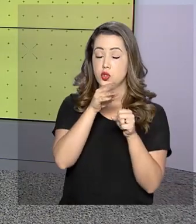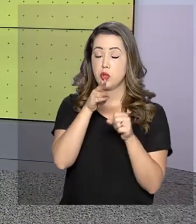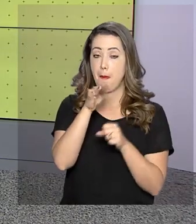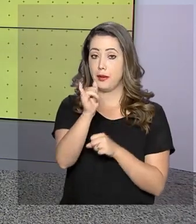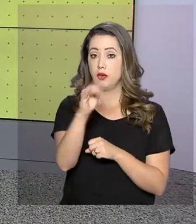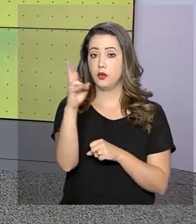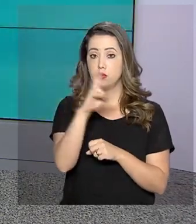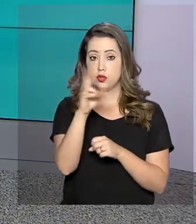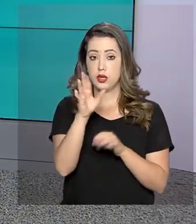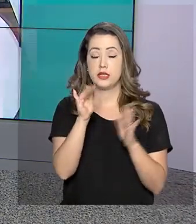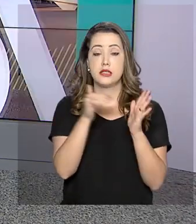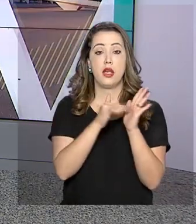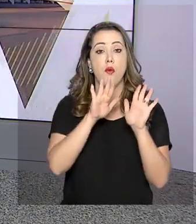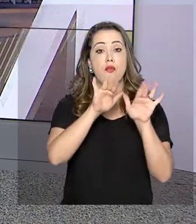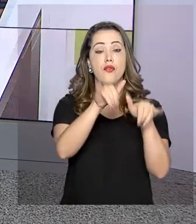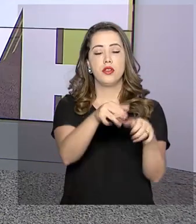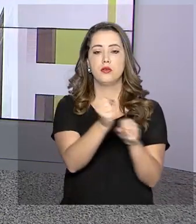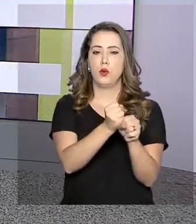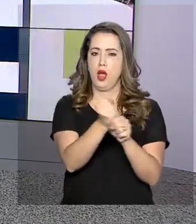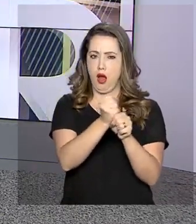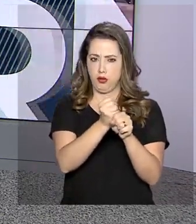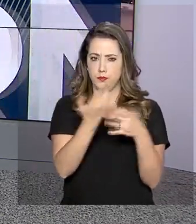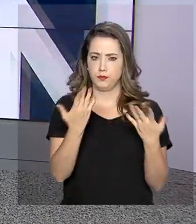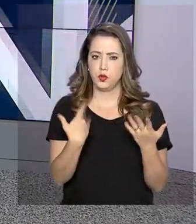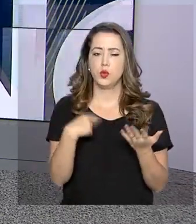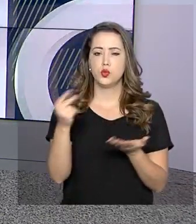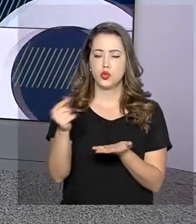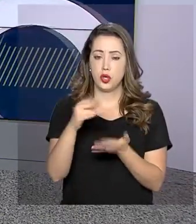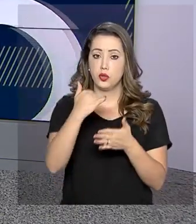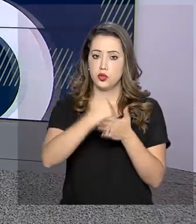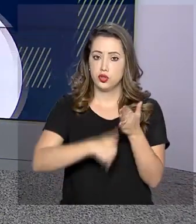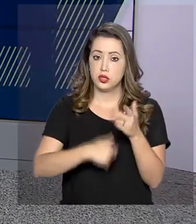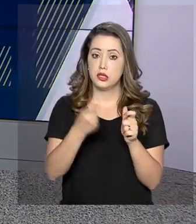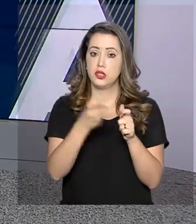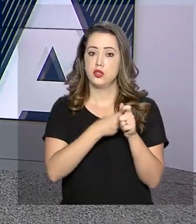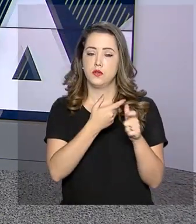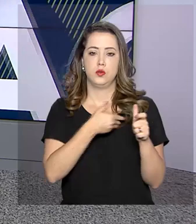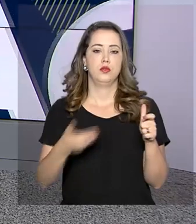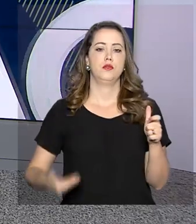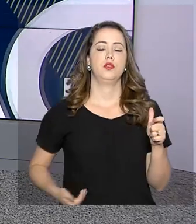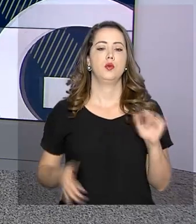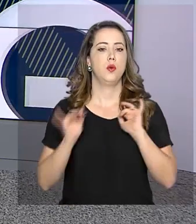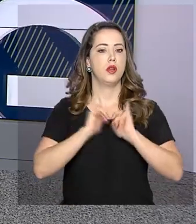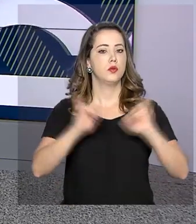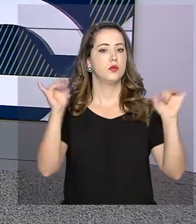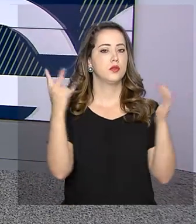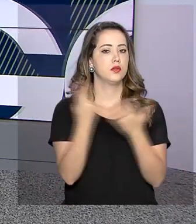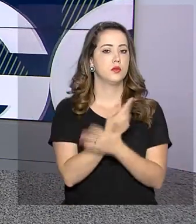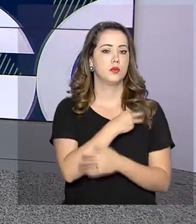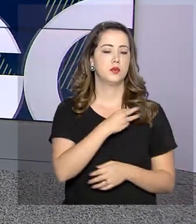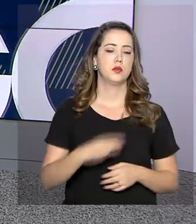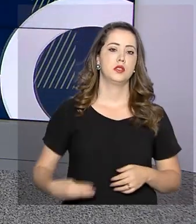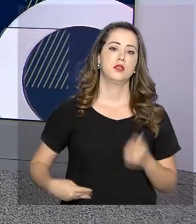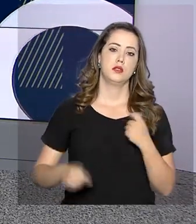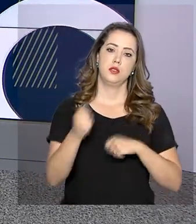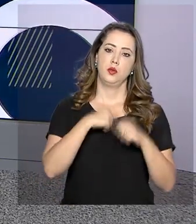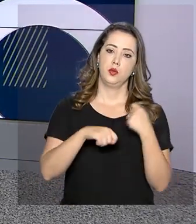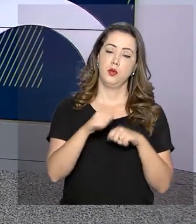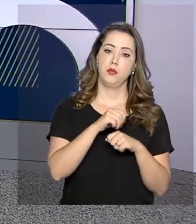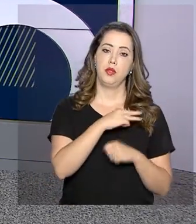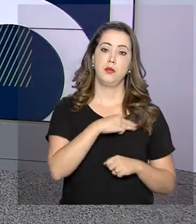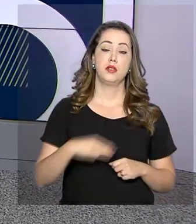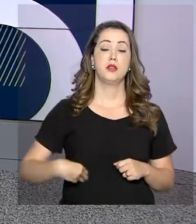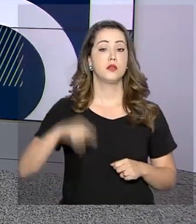Os recursos serão usados pelo governo para abater a dívida pública. O anúncio foi feito pelo ministro da Economia, Paulo Guedes,